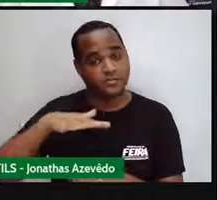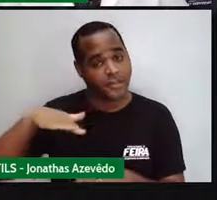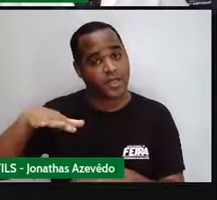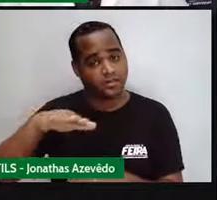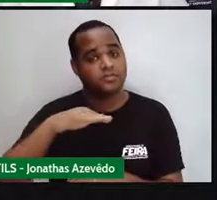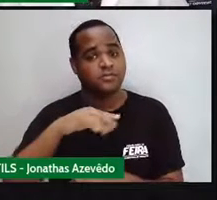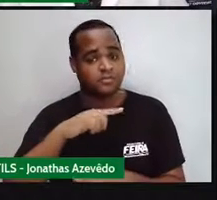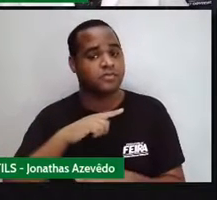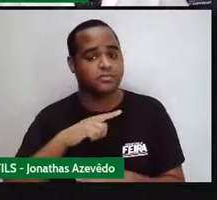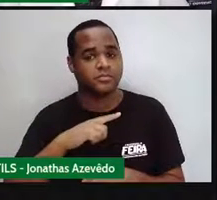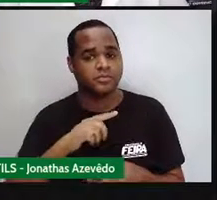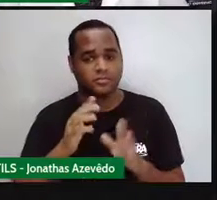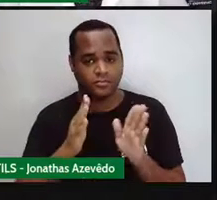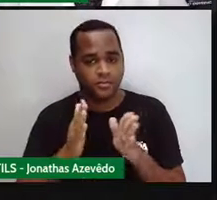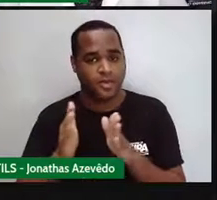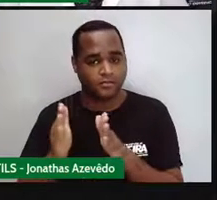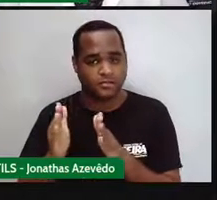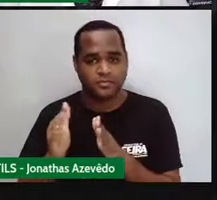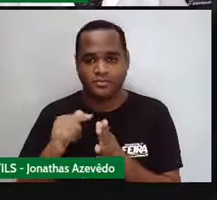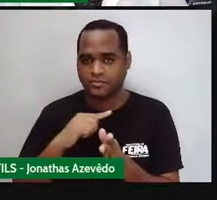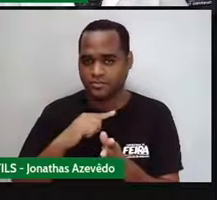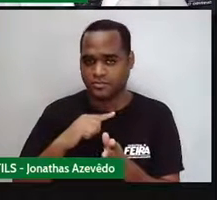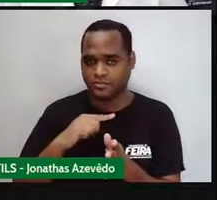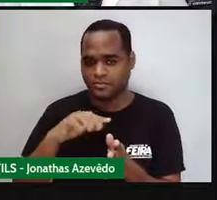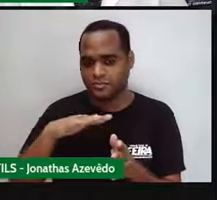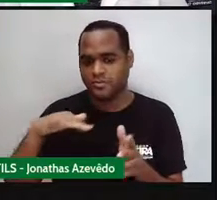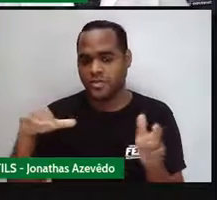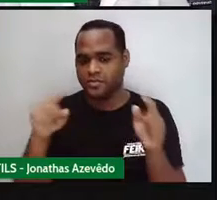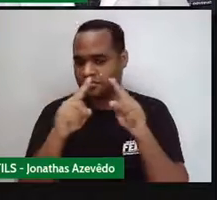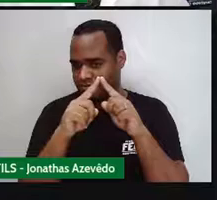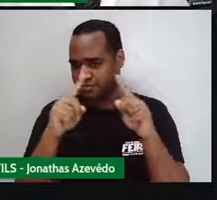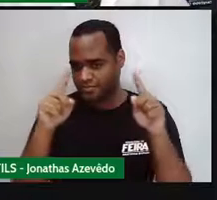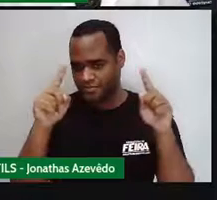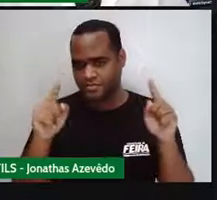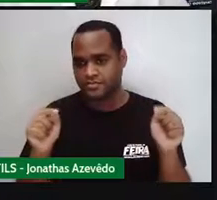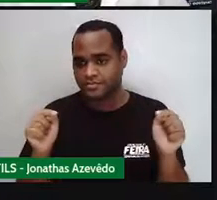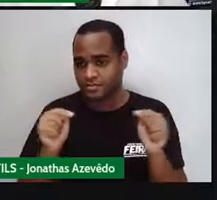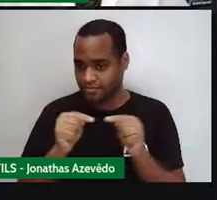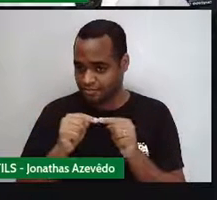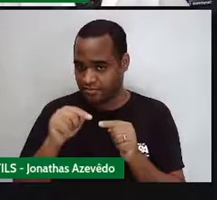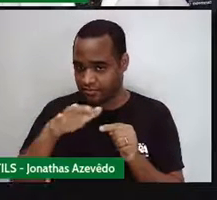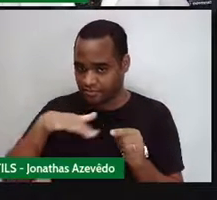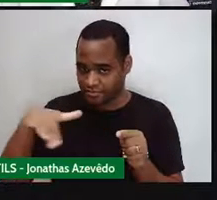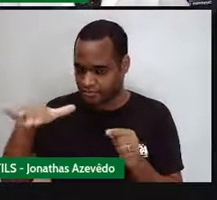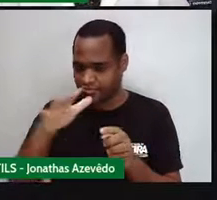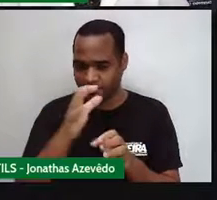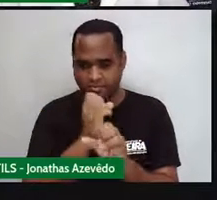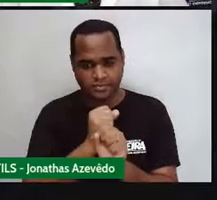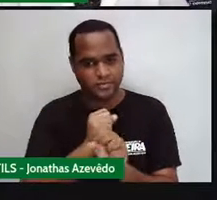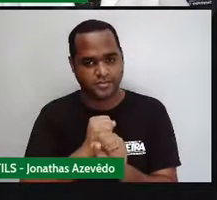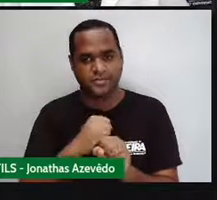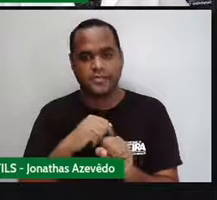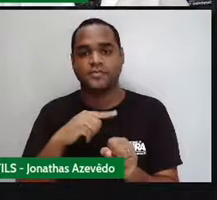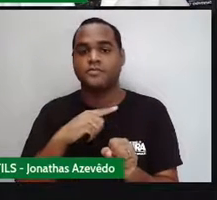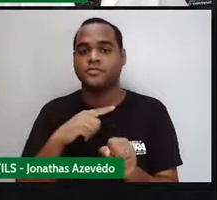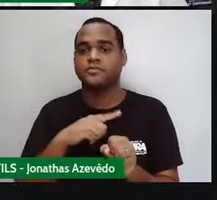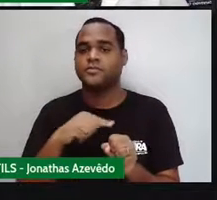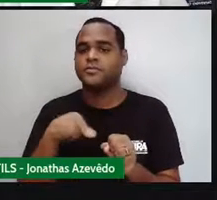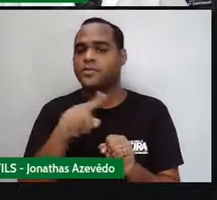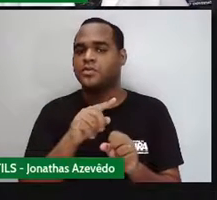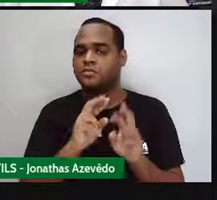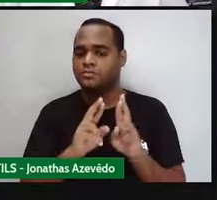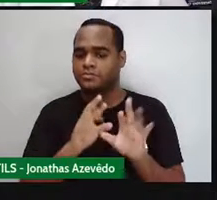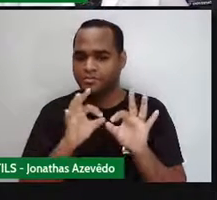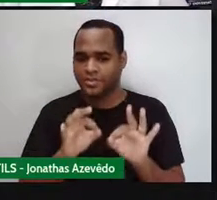tá, do retângulo que está construído ali. Só que eu coloquei ali